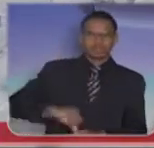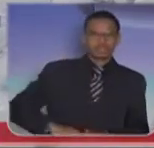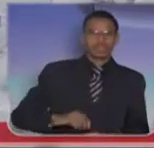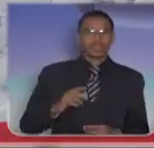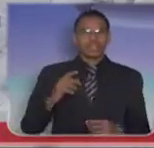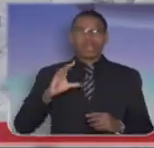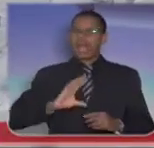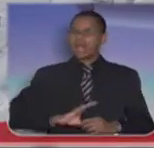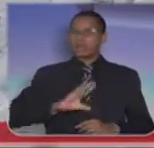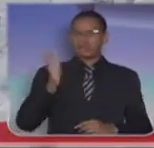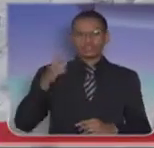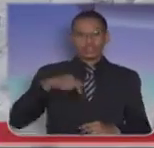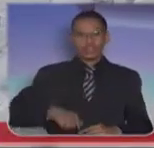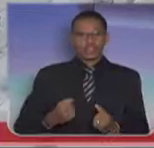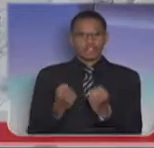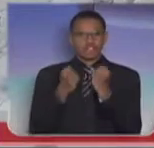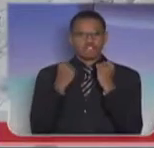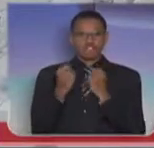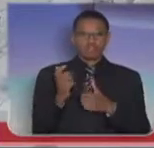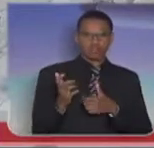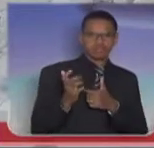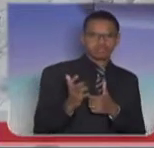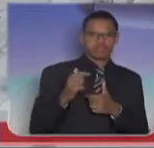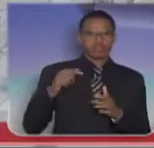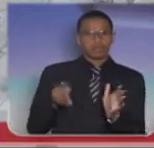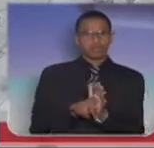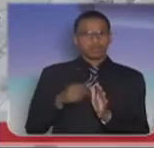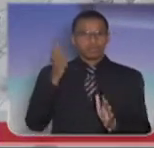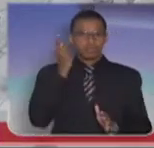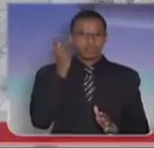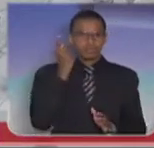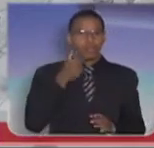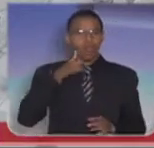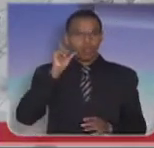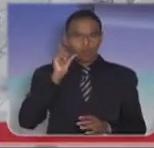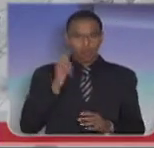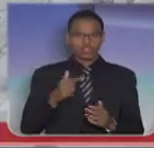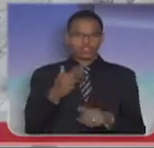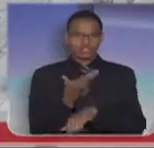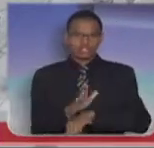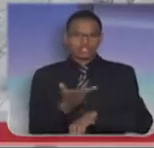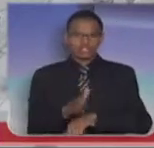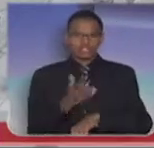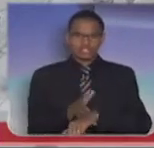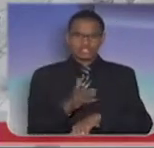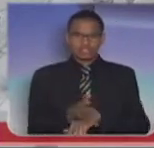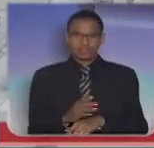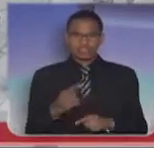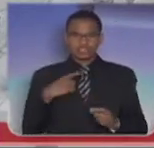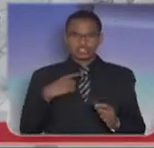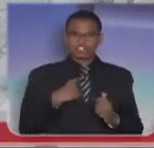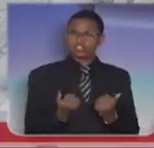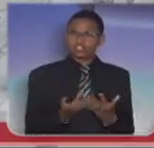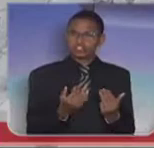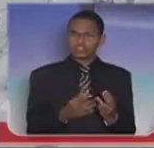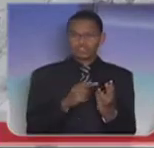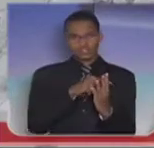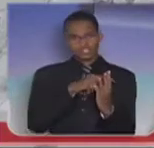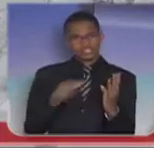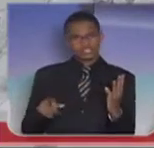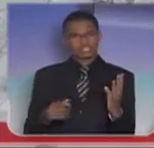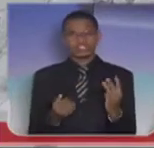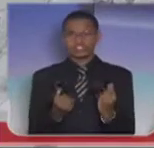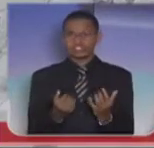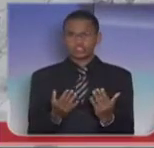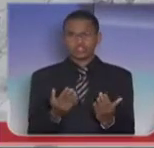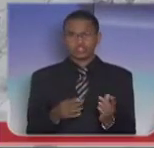Armadas ontem, aqui no Estado de São Paulo. Ontem, em treinamento, infelizmente, três meninos, três soldados